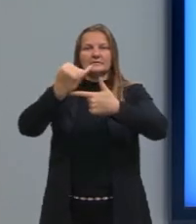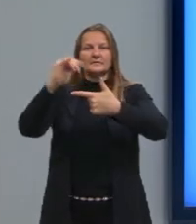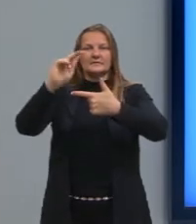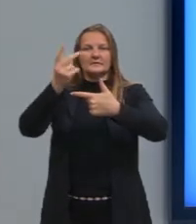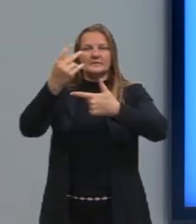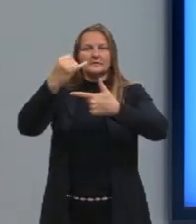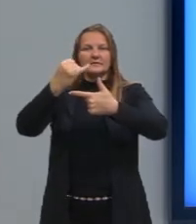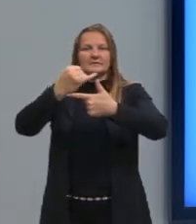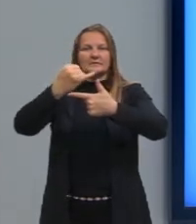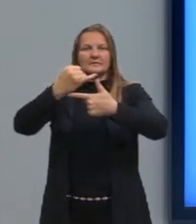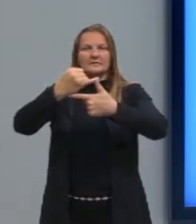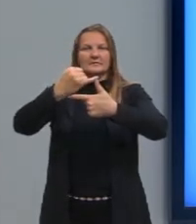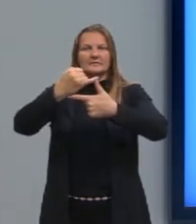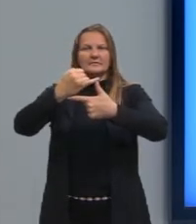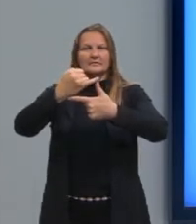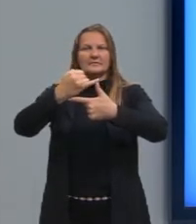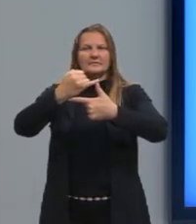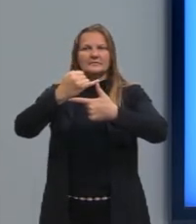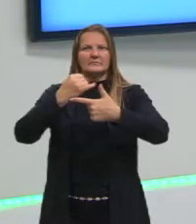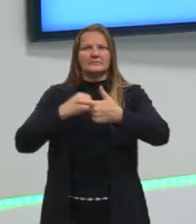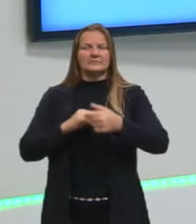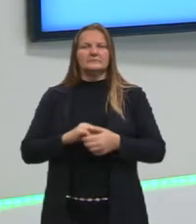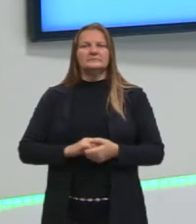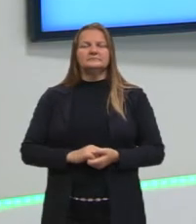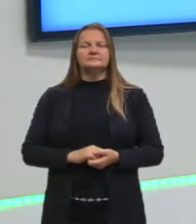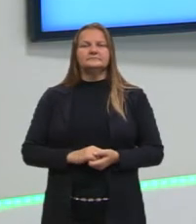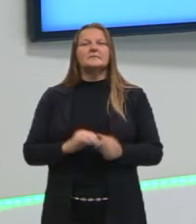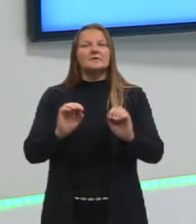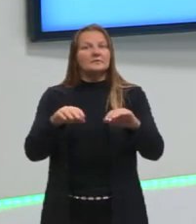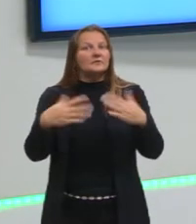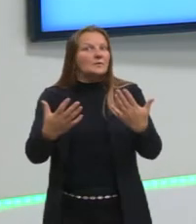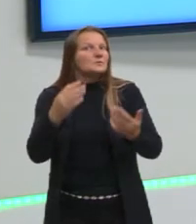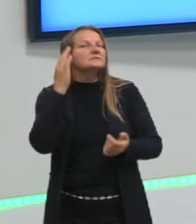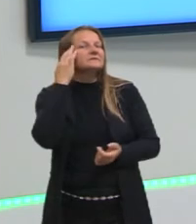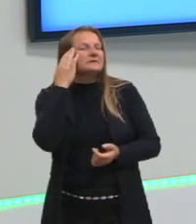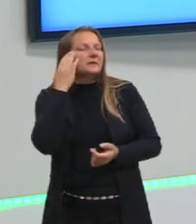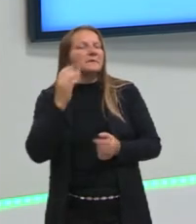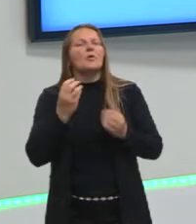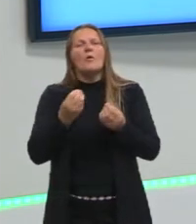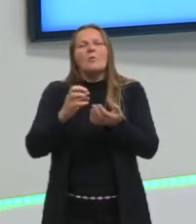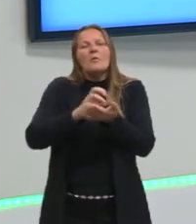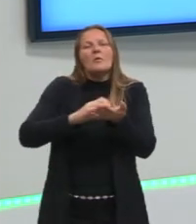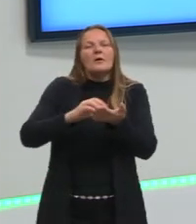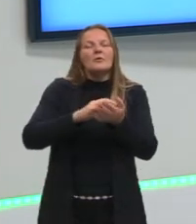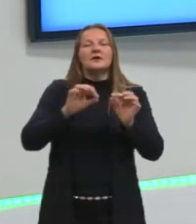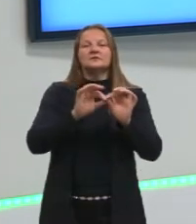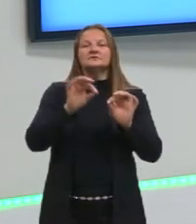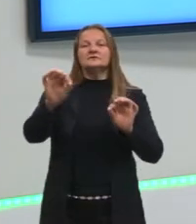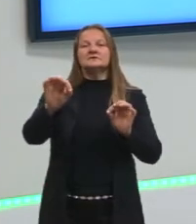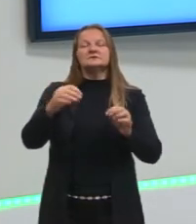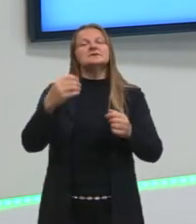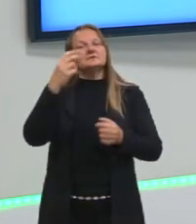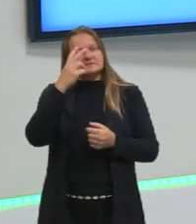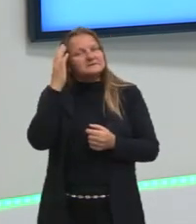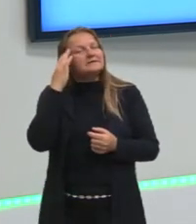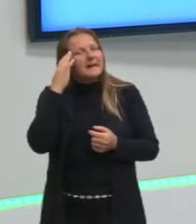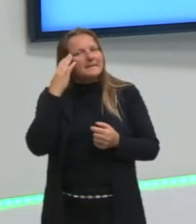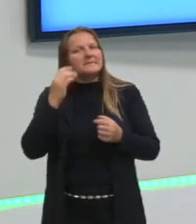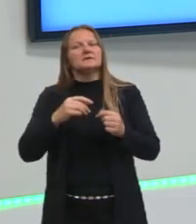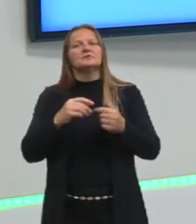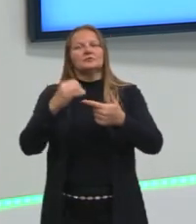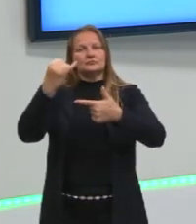a nossa hipotenusa. Então, a gente já sabe, né? Para calcular a distância, gente vai ter que utilizar